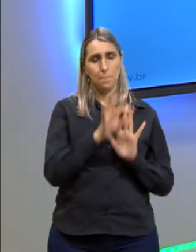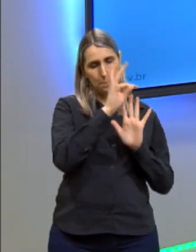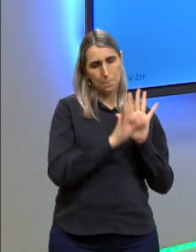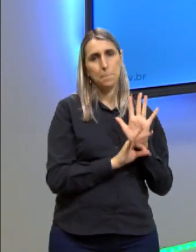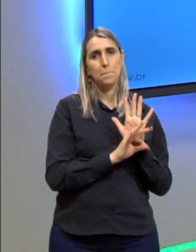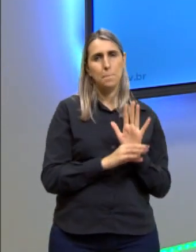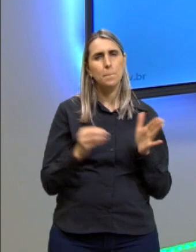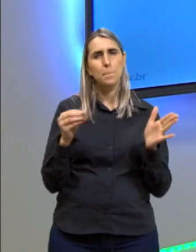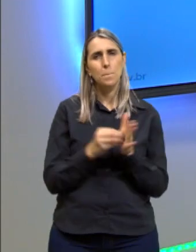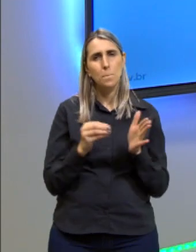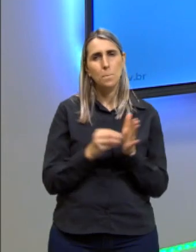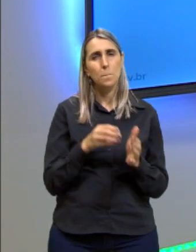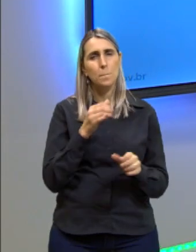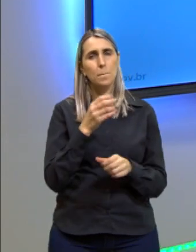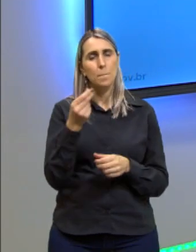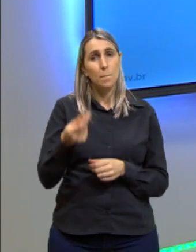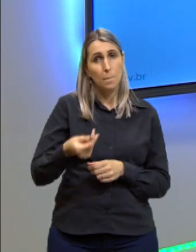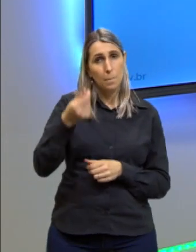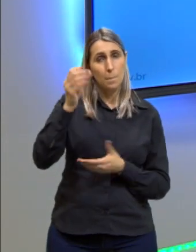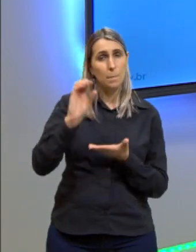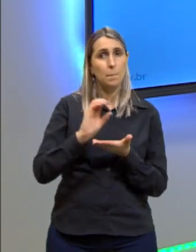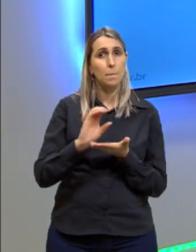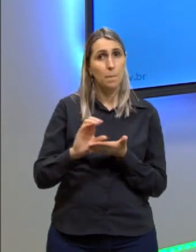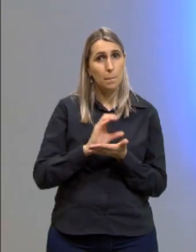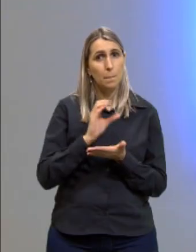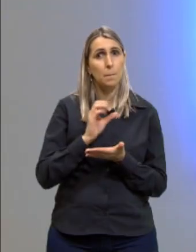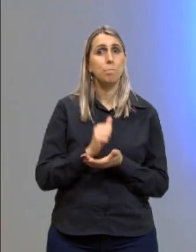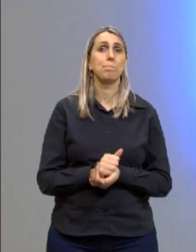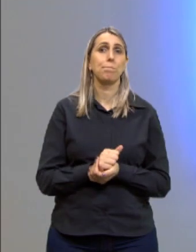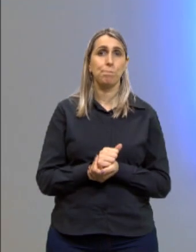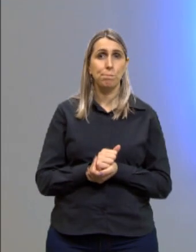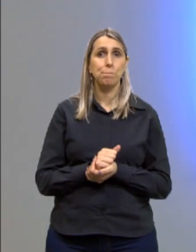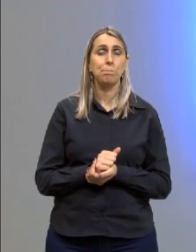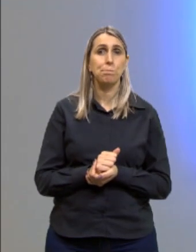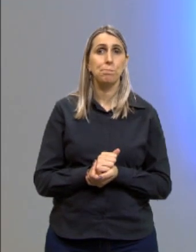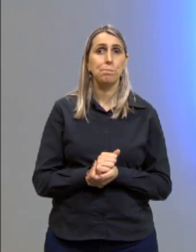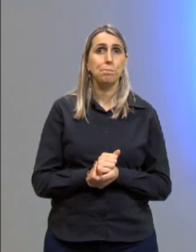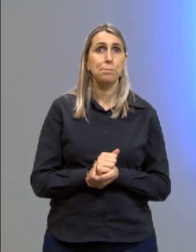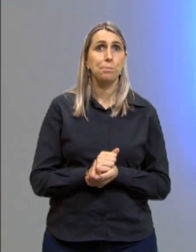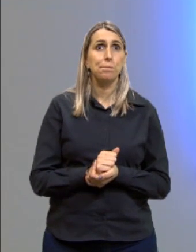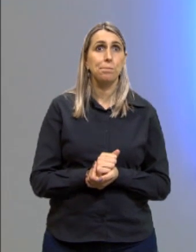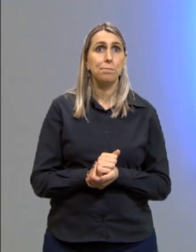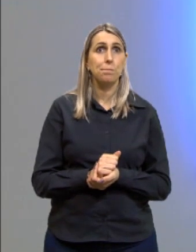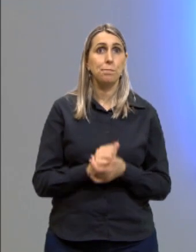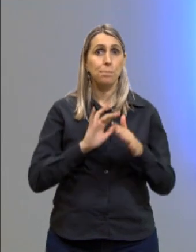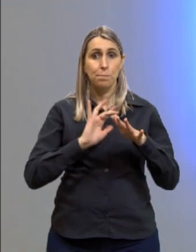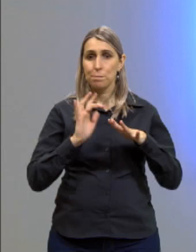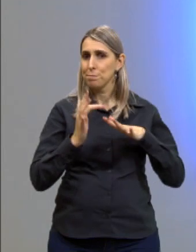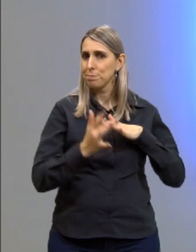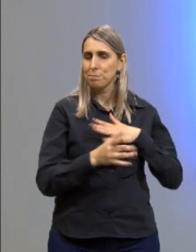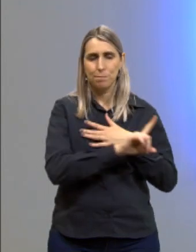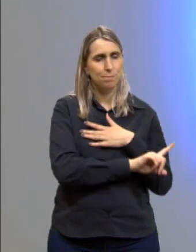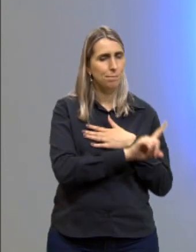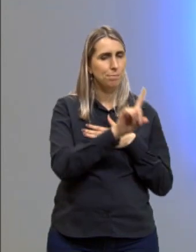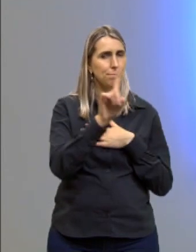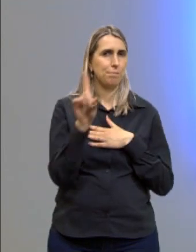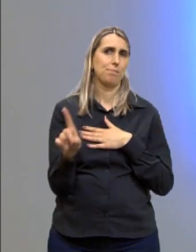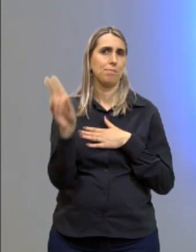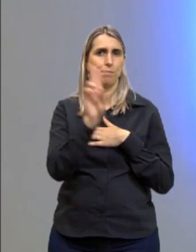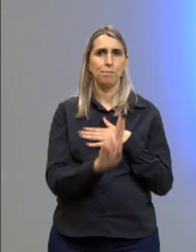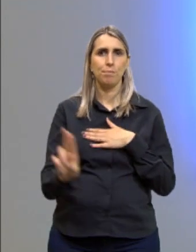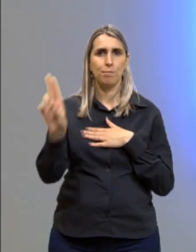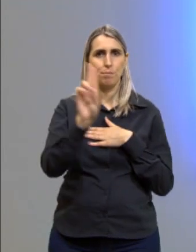insuficiência de recursos. Aí ela diz que as redes sociais não são